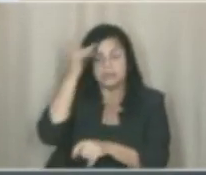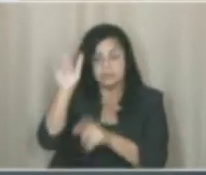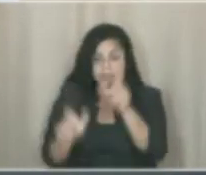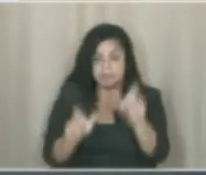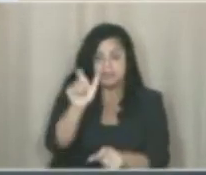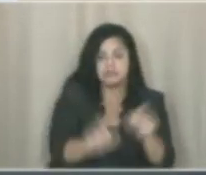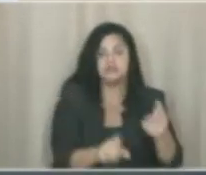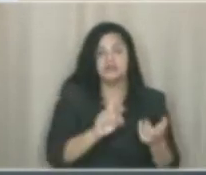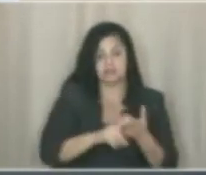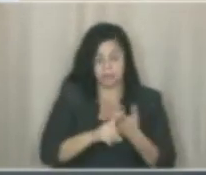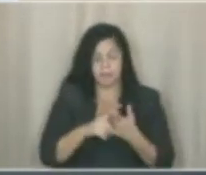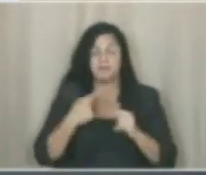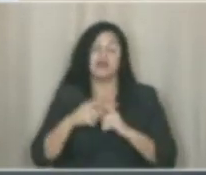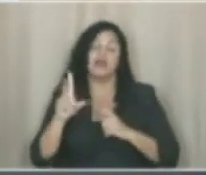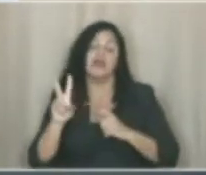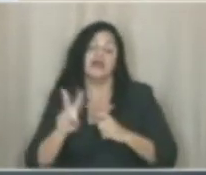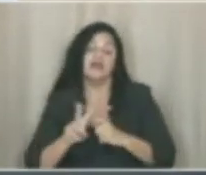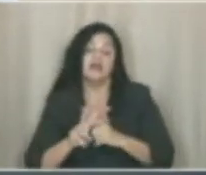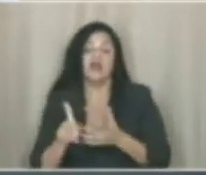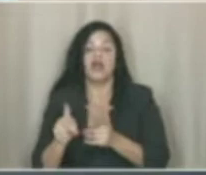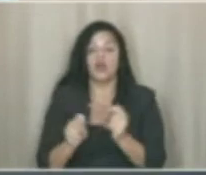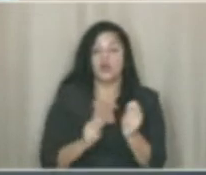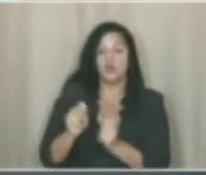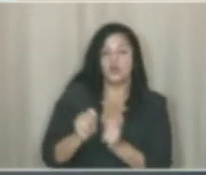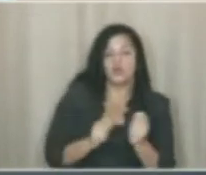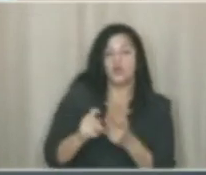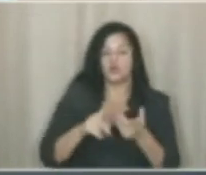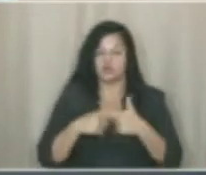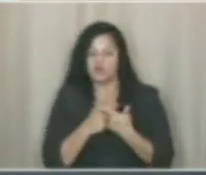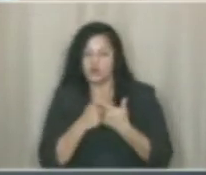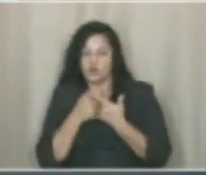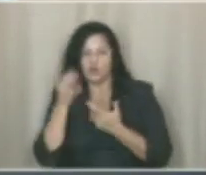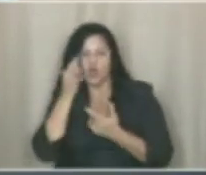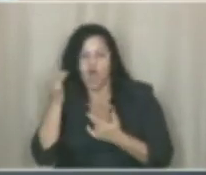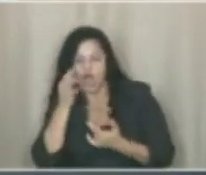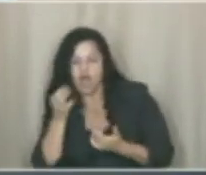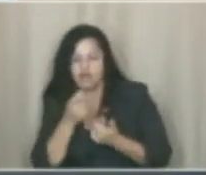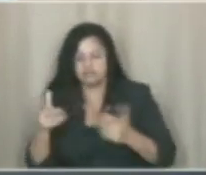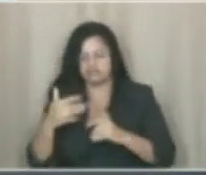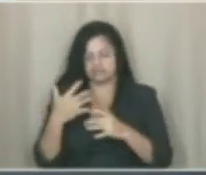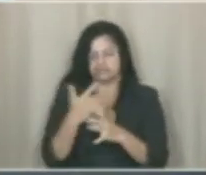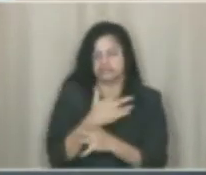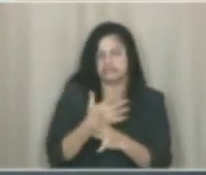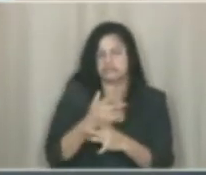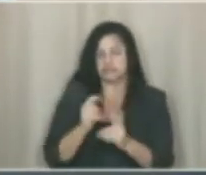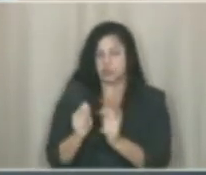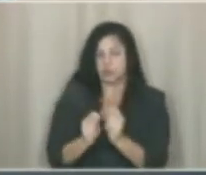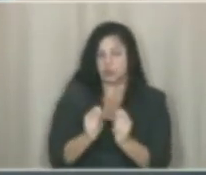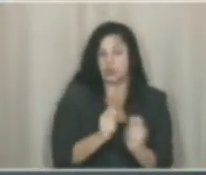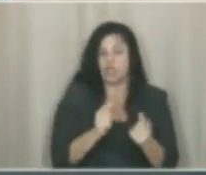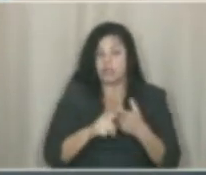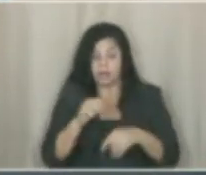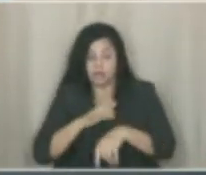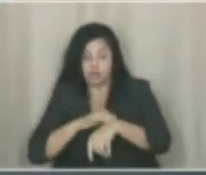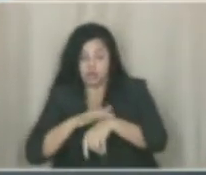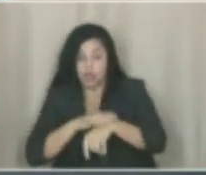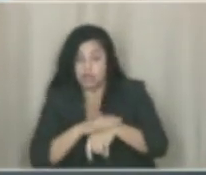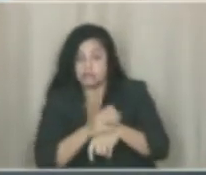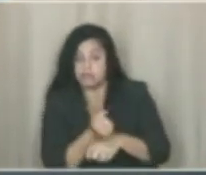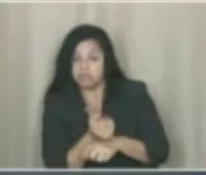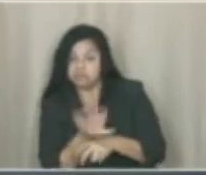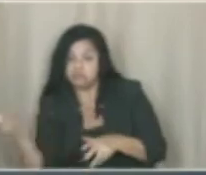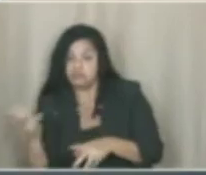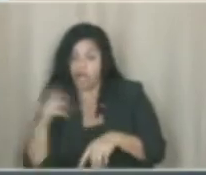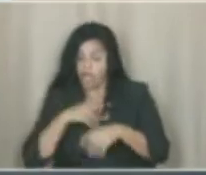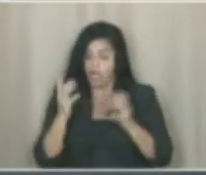cuida de gente. É a veterinária que faz o controle dos roedores da cidade, que faz o controle de tantas doenças que tem inserção